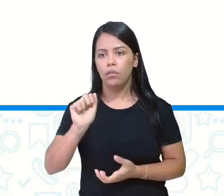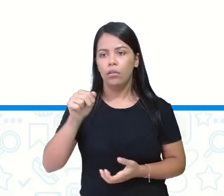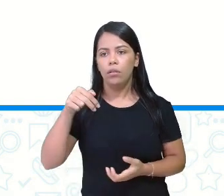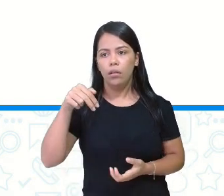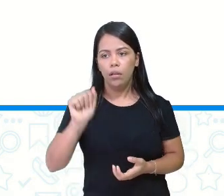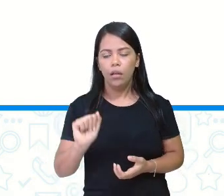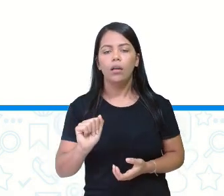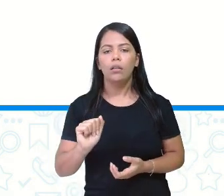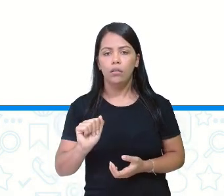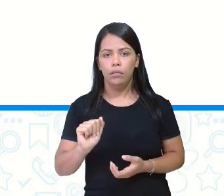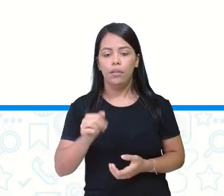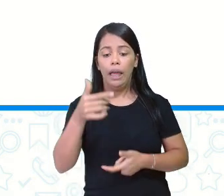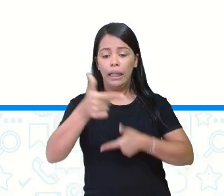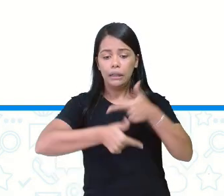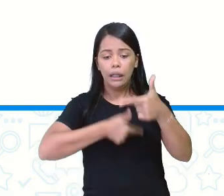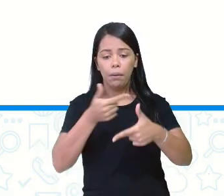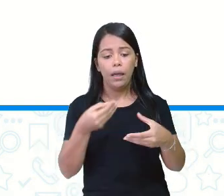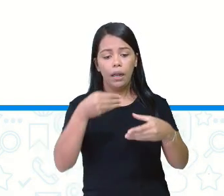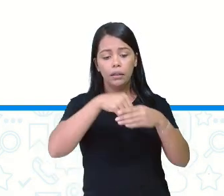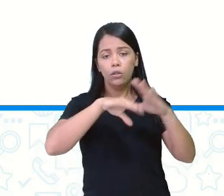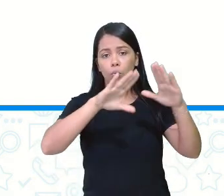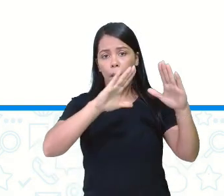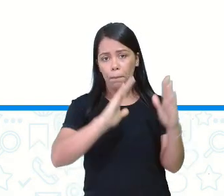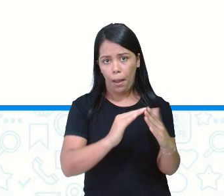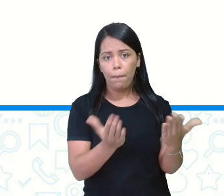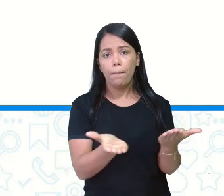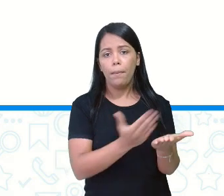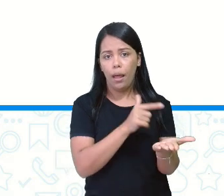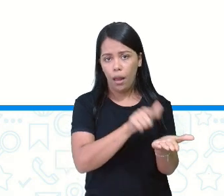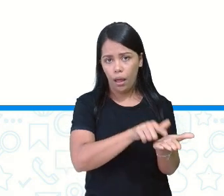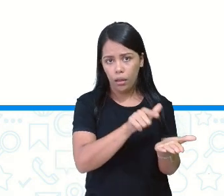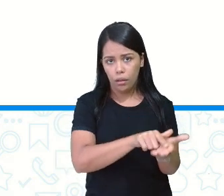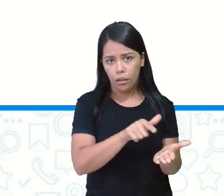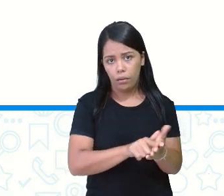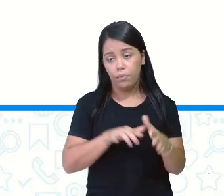três